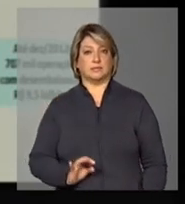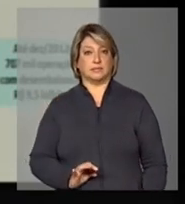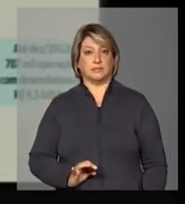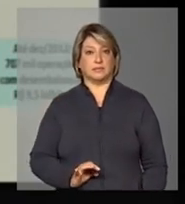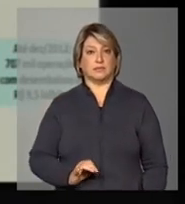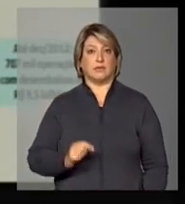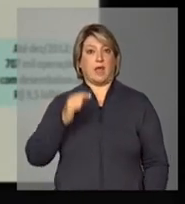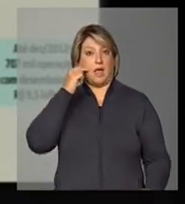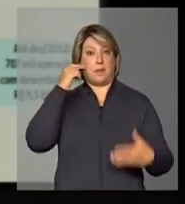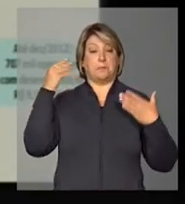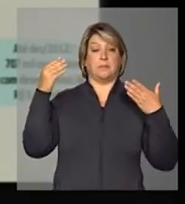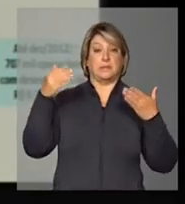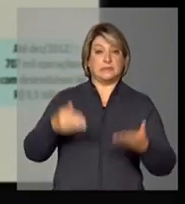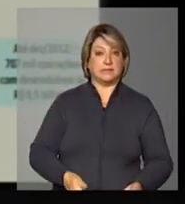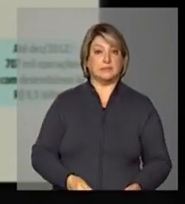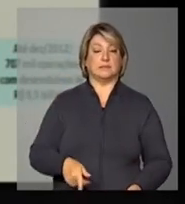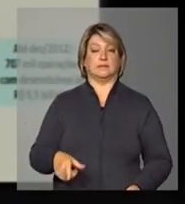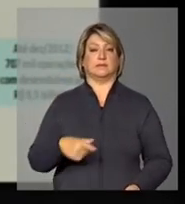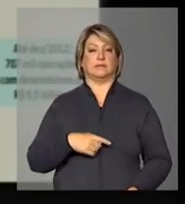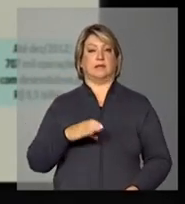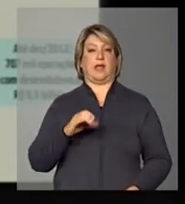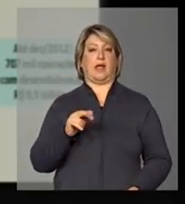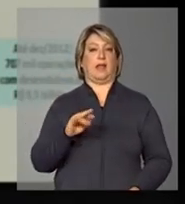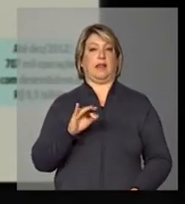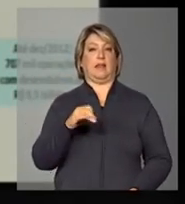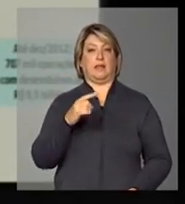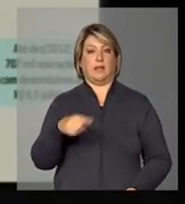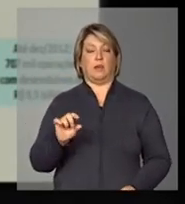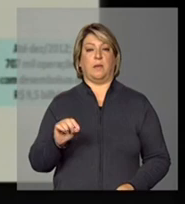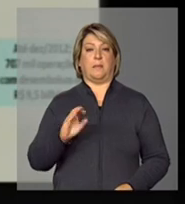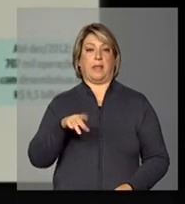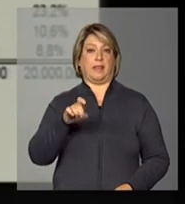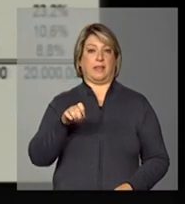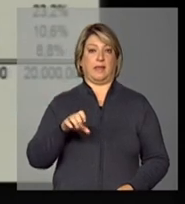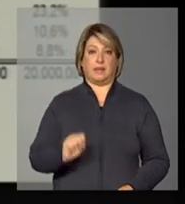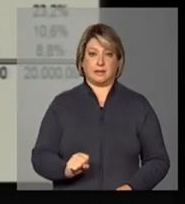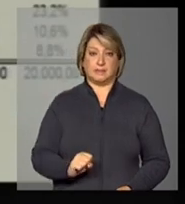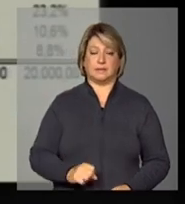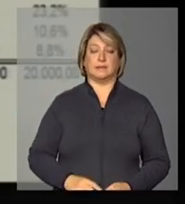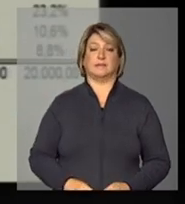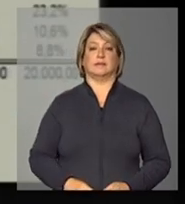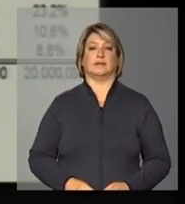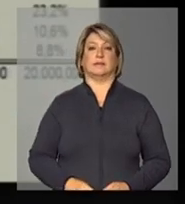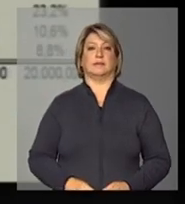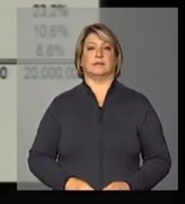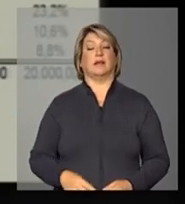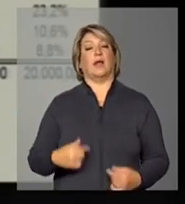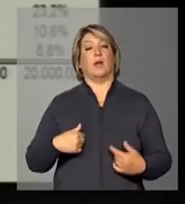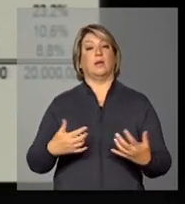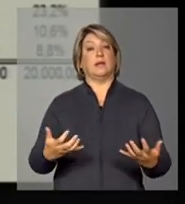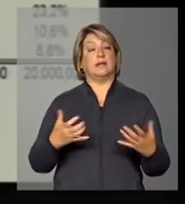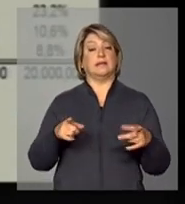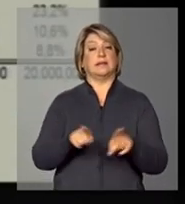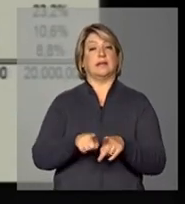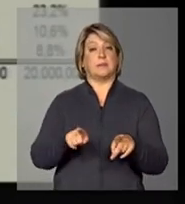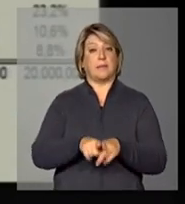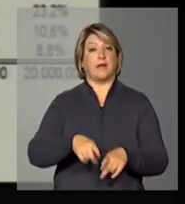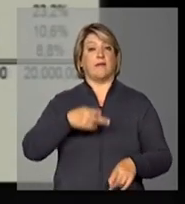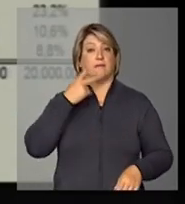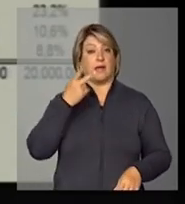presença do cartão BNDES eu queria chamar a atenção